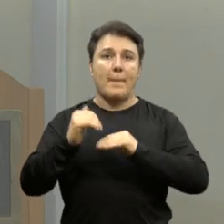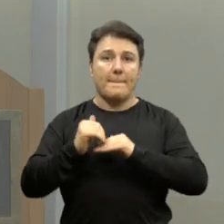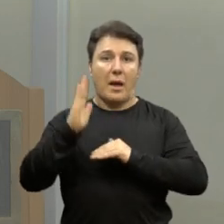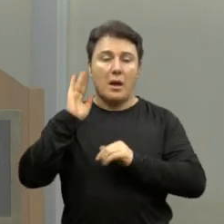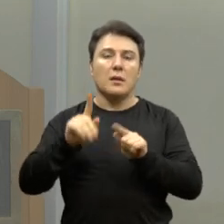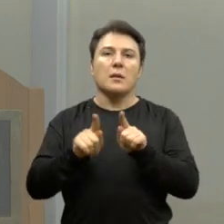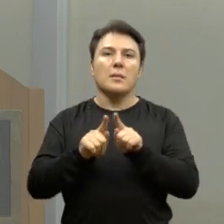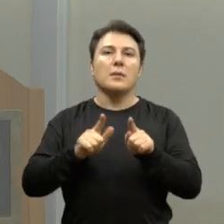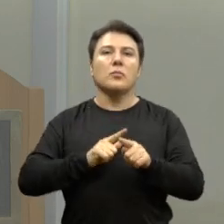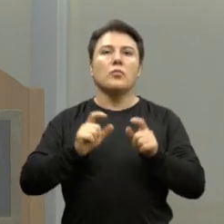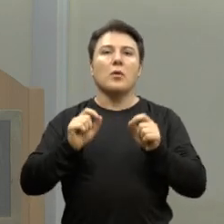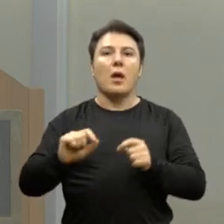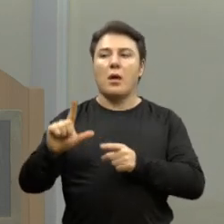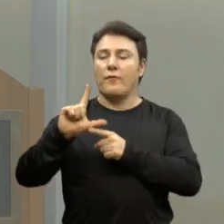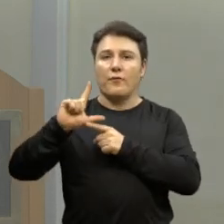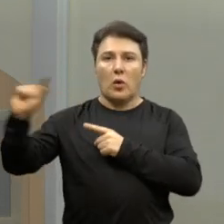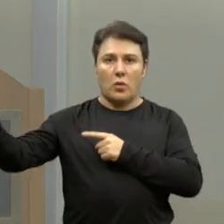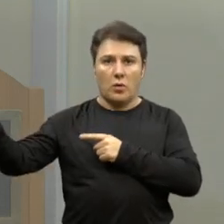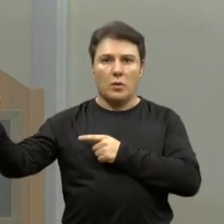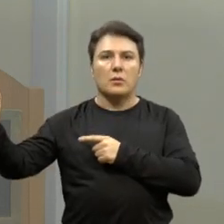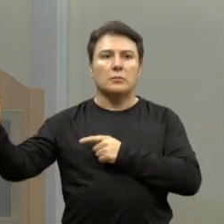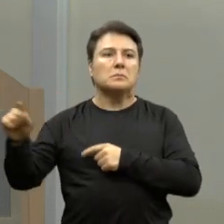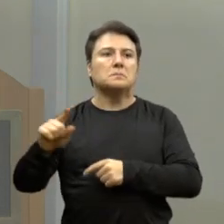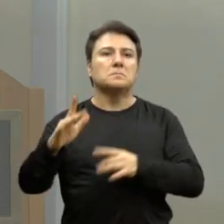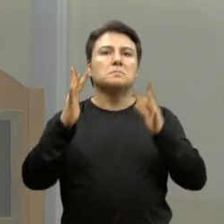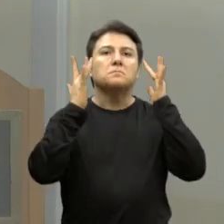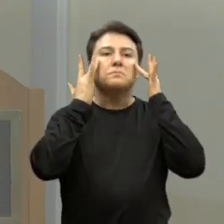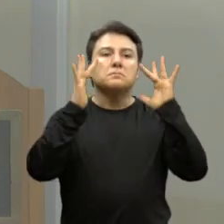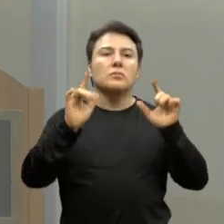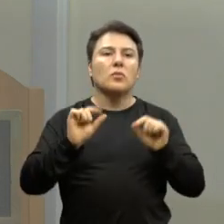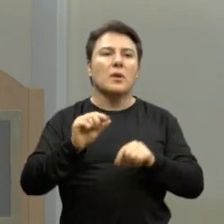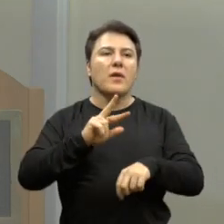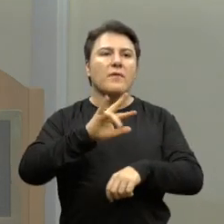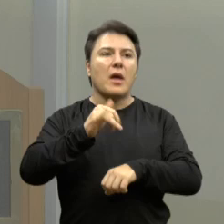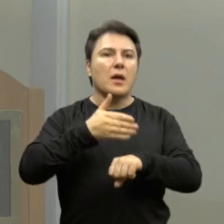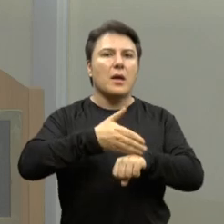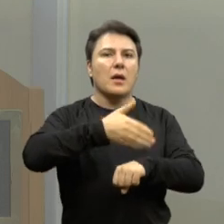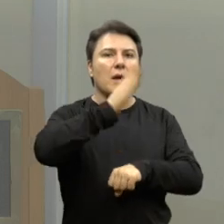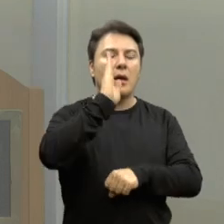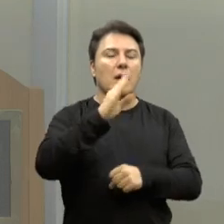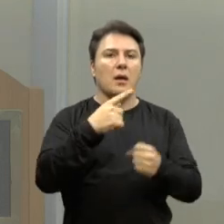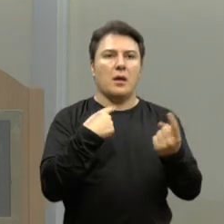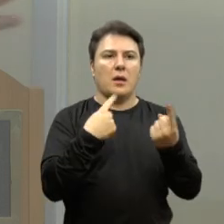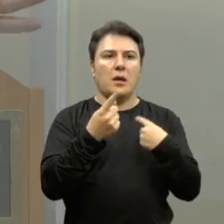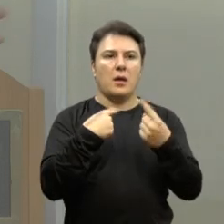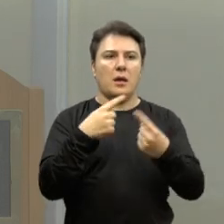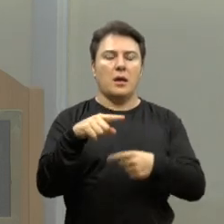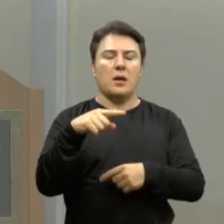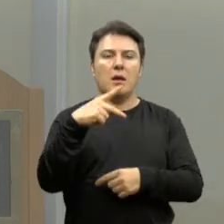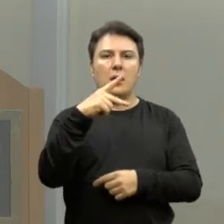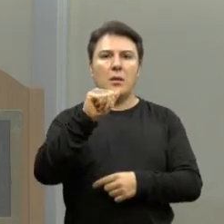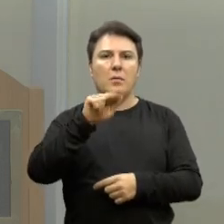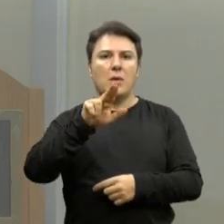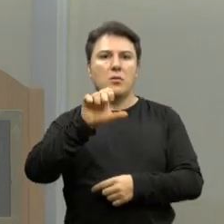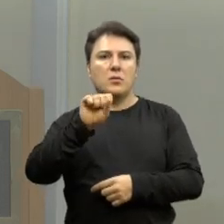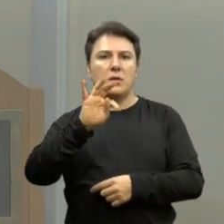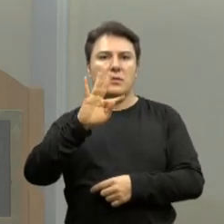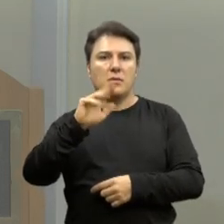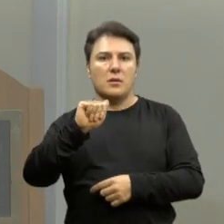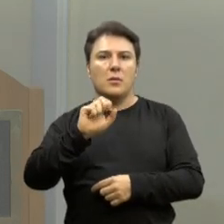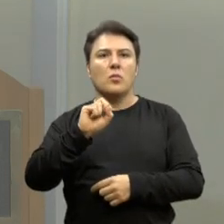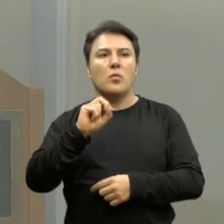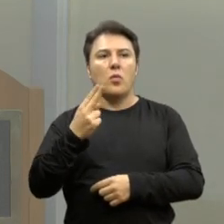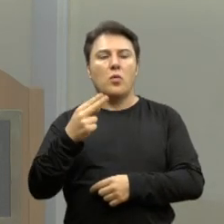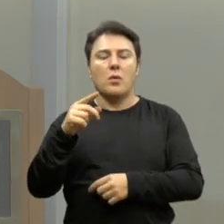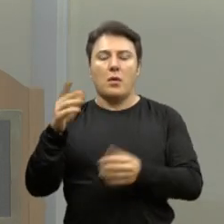rota de fuga ali. Você não sabe se a pessoa vai sentir a lameda paulista ou entra no bairro. Então, a intenção dessa